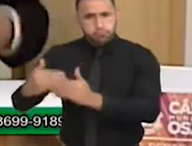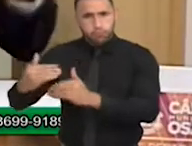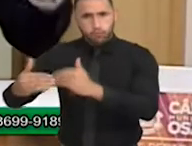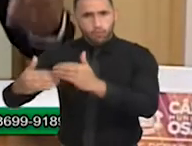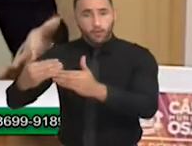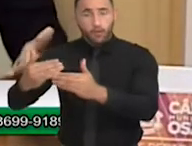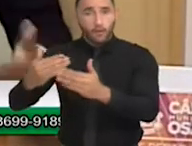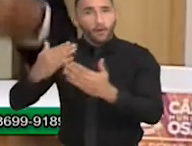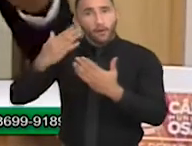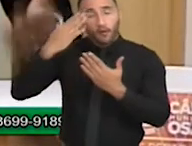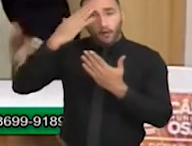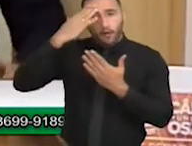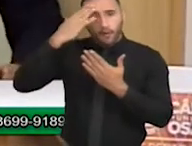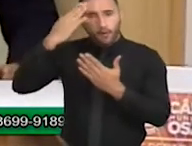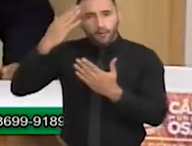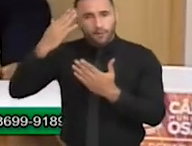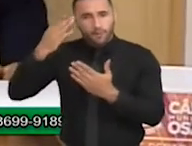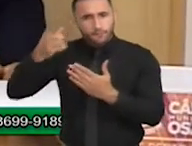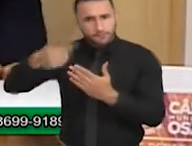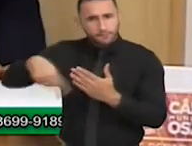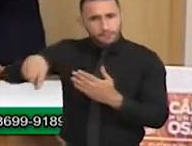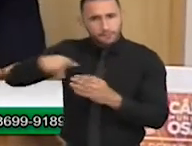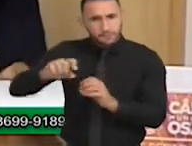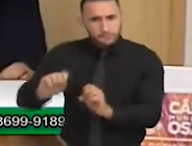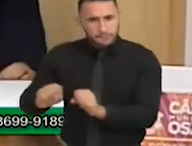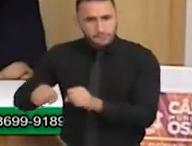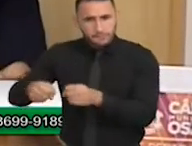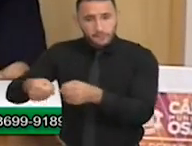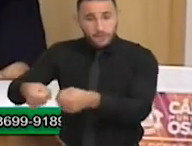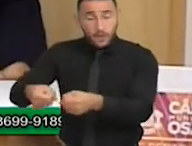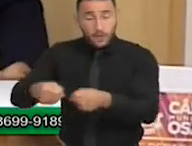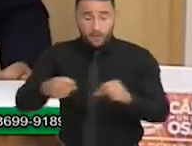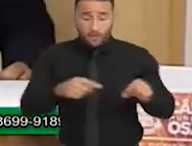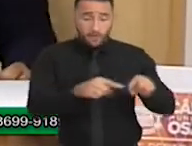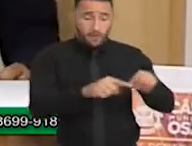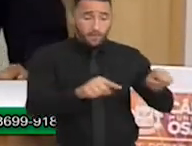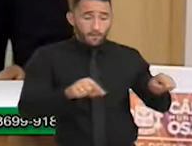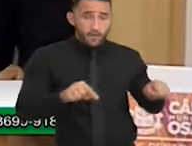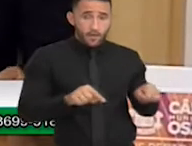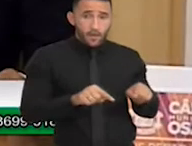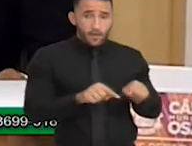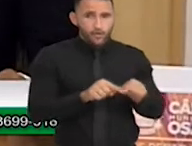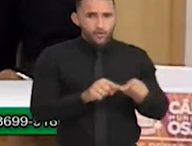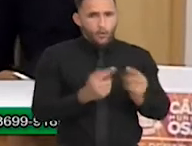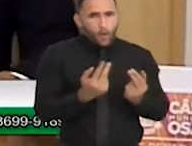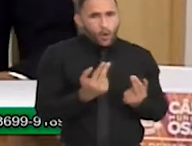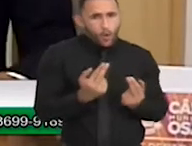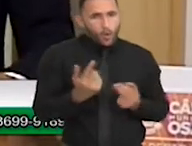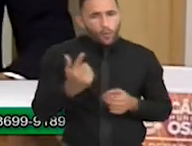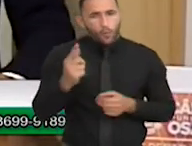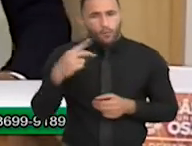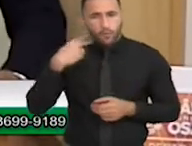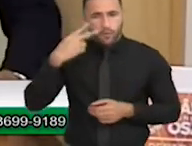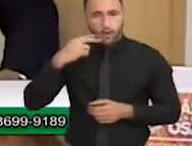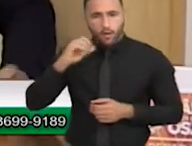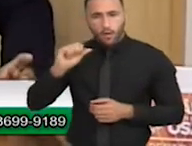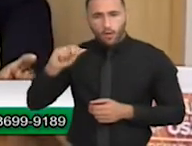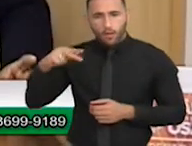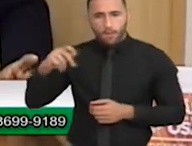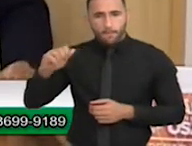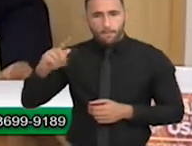graças ao esforço de vocês. O nosso gabinete, assim como o gabinete da Ana Paula, do vereador Ribamar,